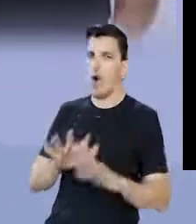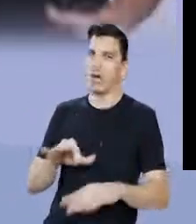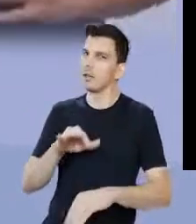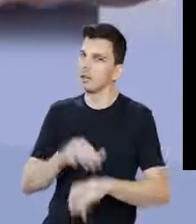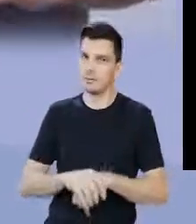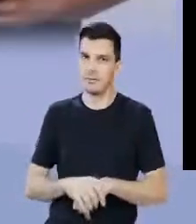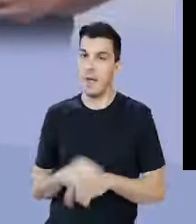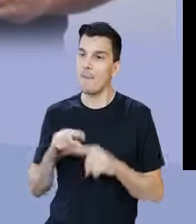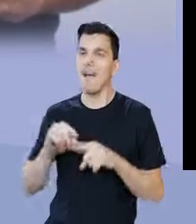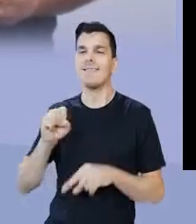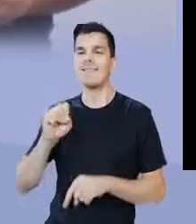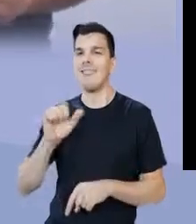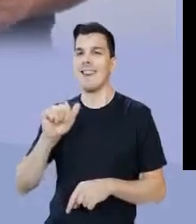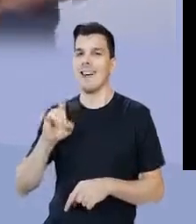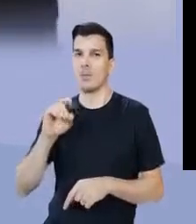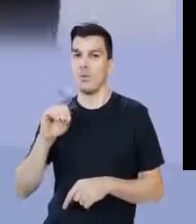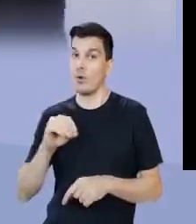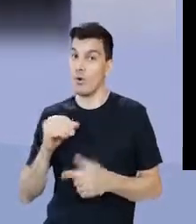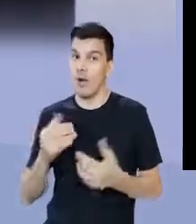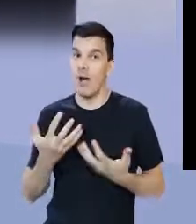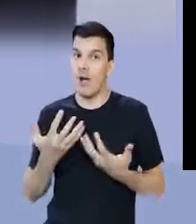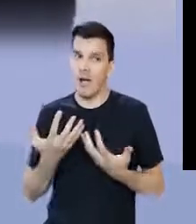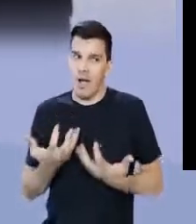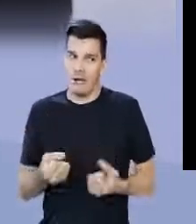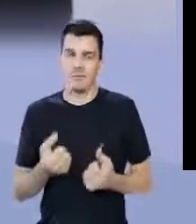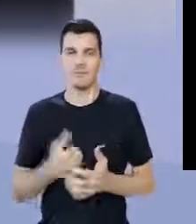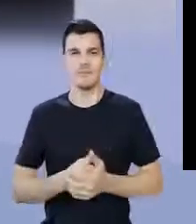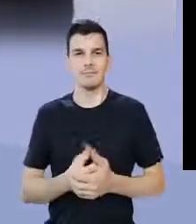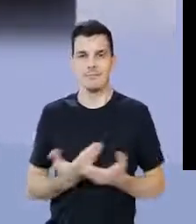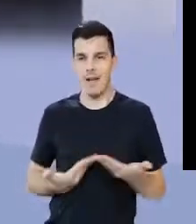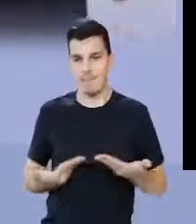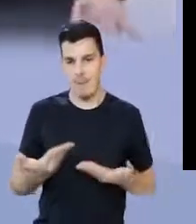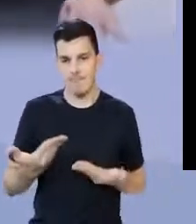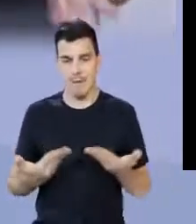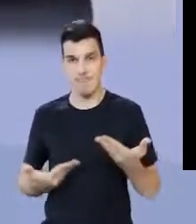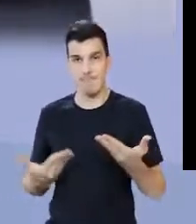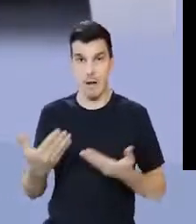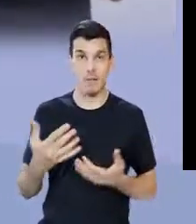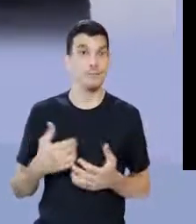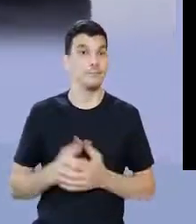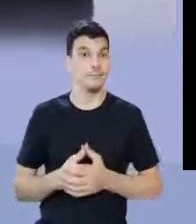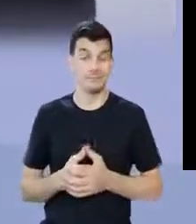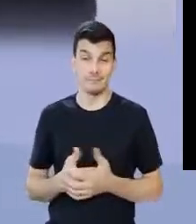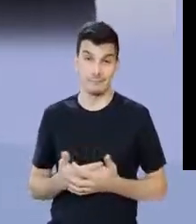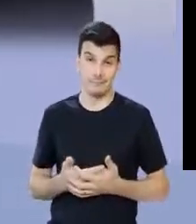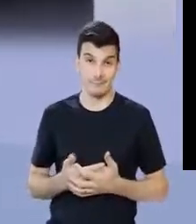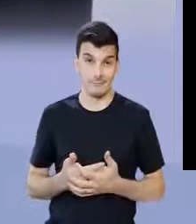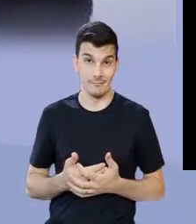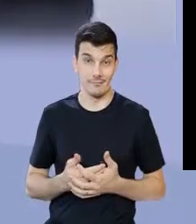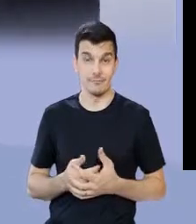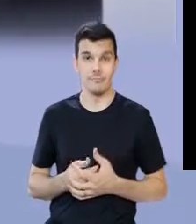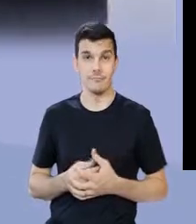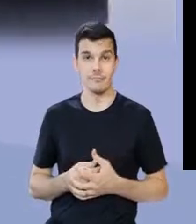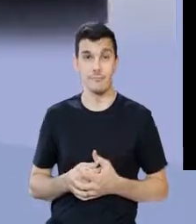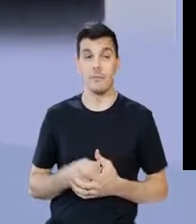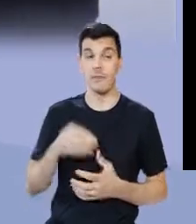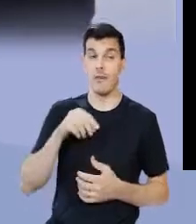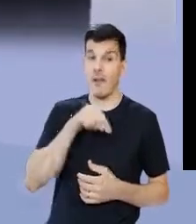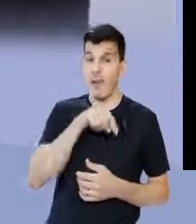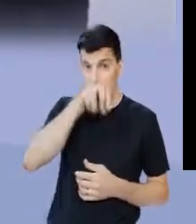povo não gosta de Otávio, o Lépto vai ser pressionado da sua terra pra Otávio, e o Otávio acaba pegando as terra de Lépto,